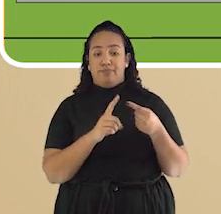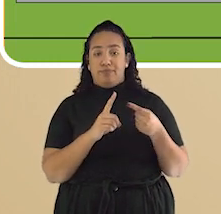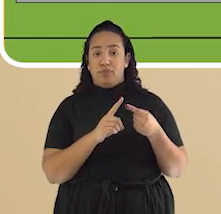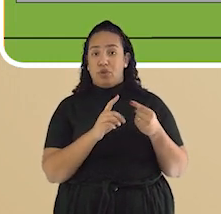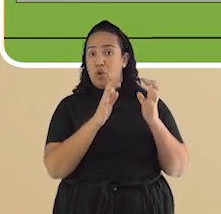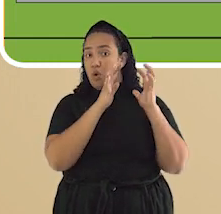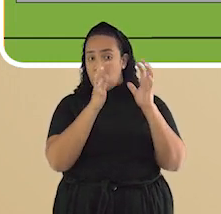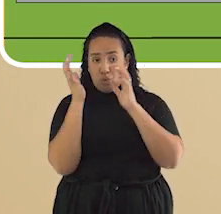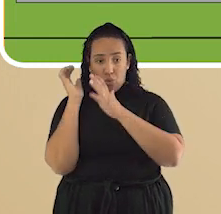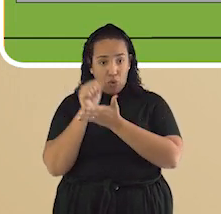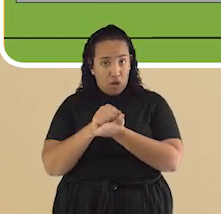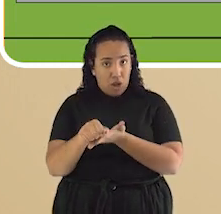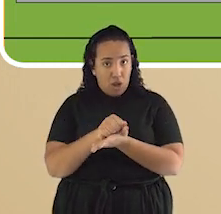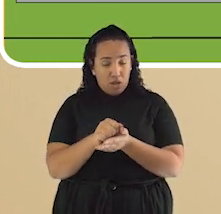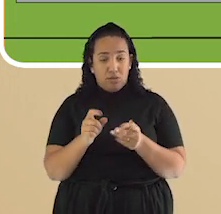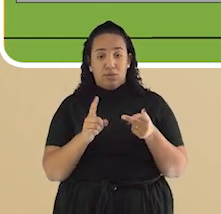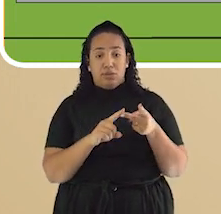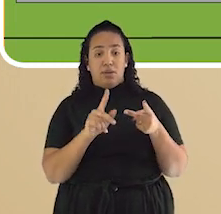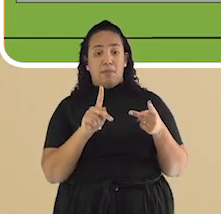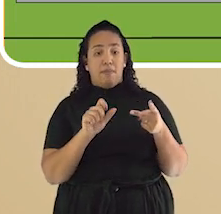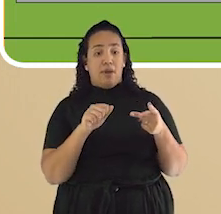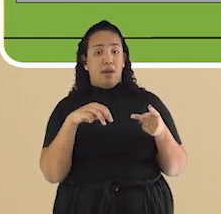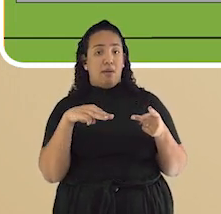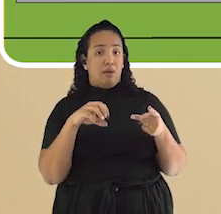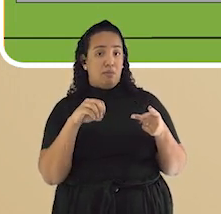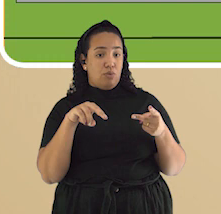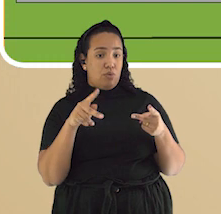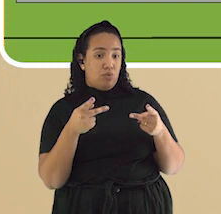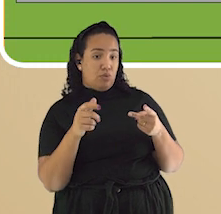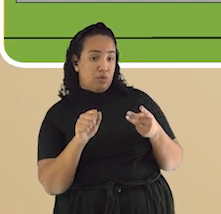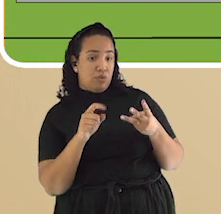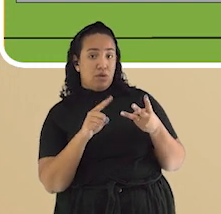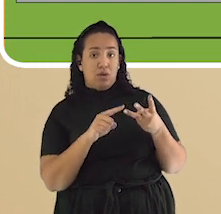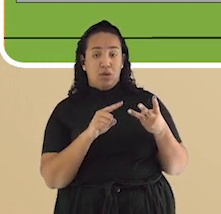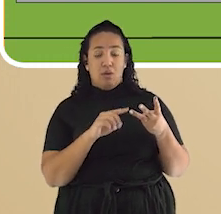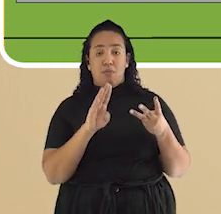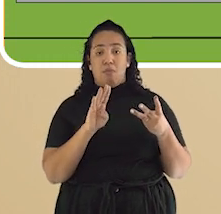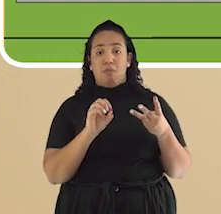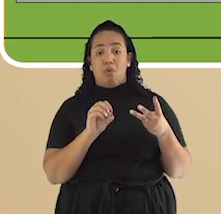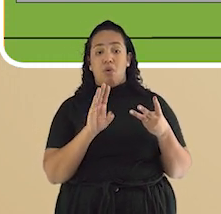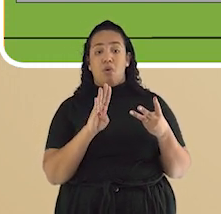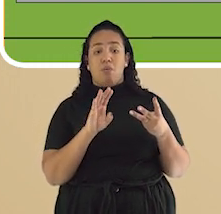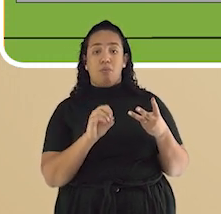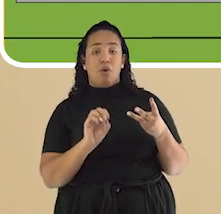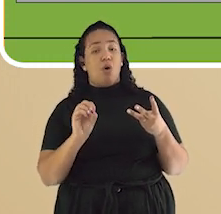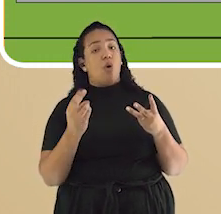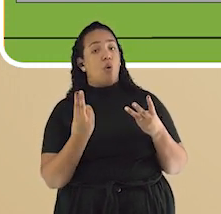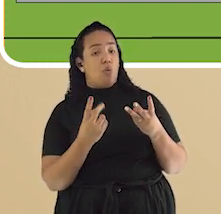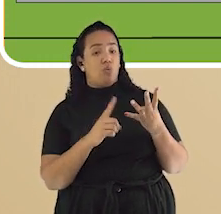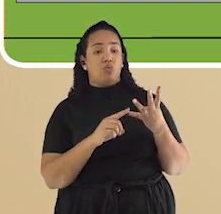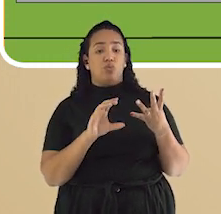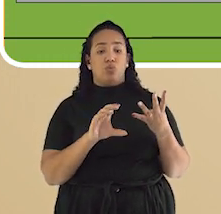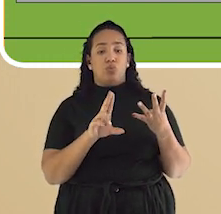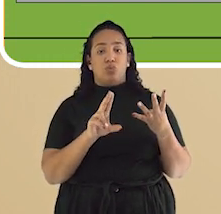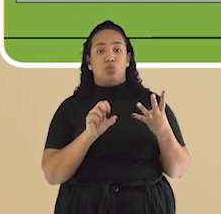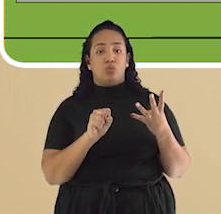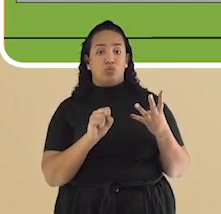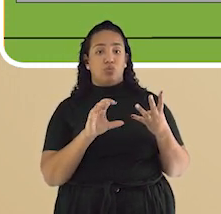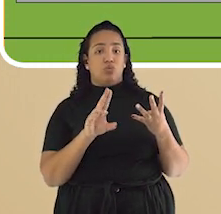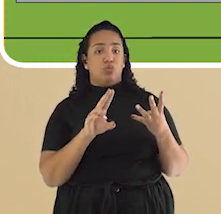cocada? Letra B, a pamonha? Letra C, o bobó de camarão? Ou letra D, o cuscuz?